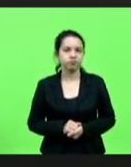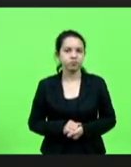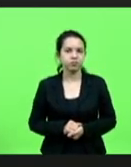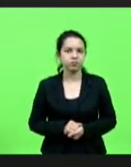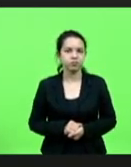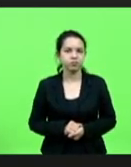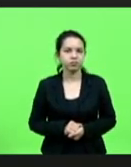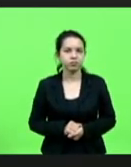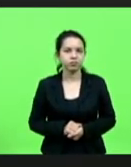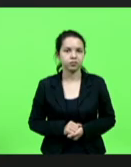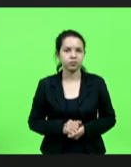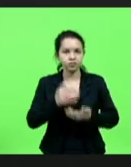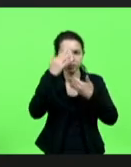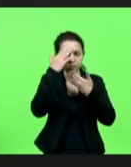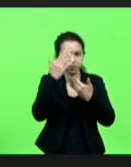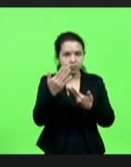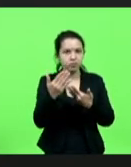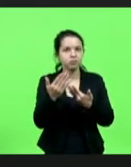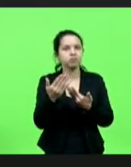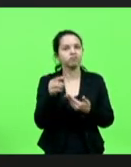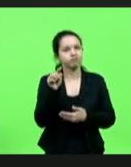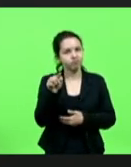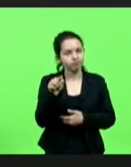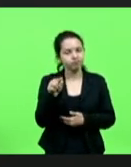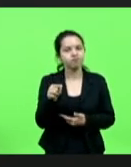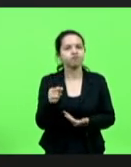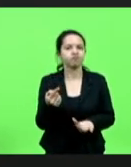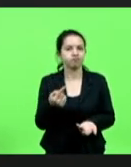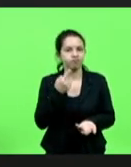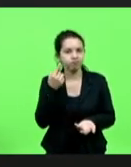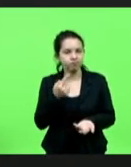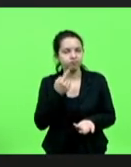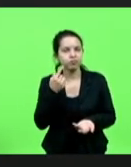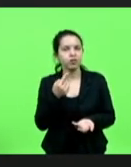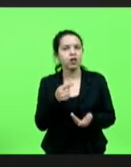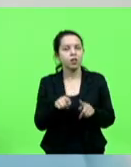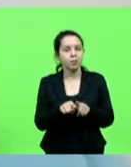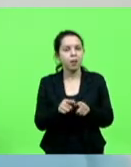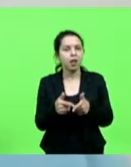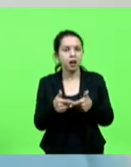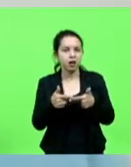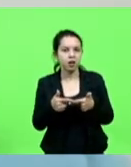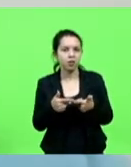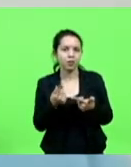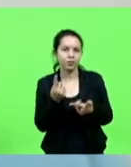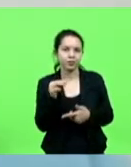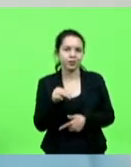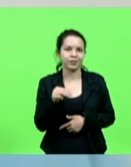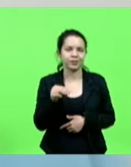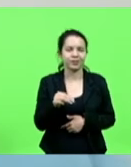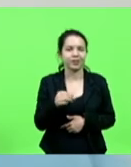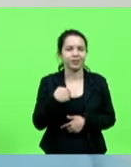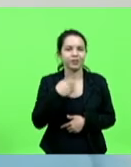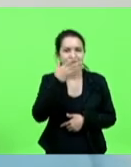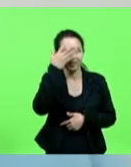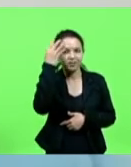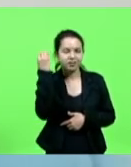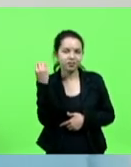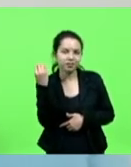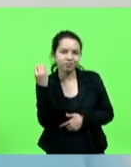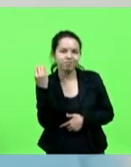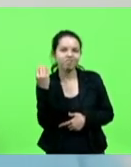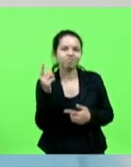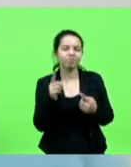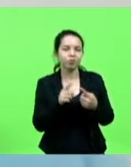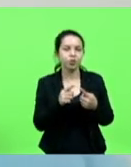Eu agradeço a manifestação e peço ainda licença um minuto aos deputados, que eu acabei esquecendo um ponto, mas eu quero